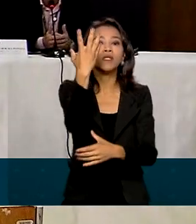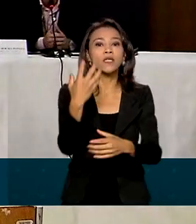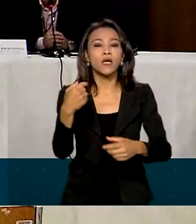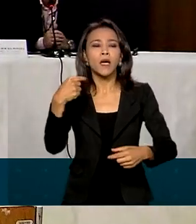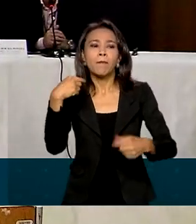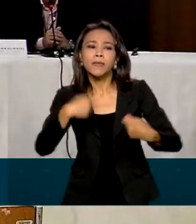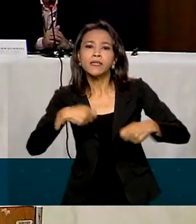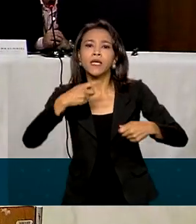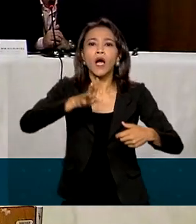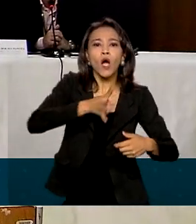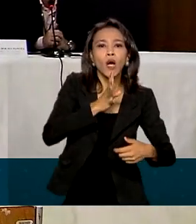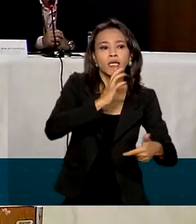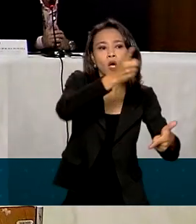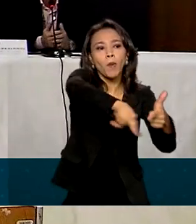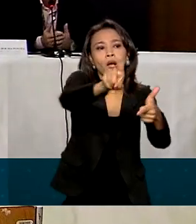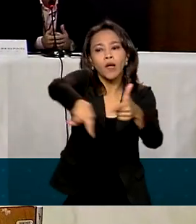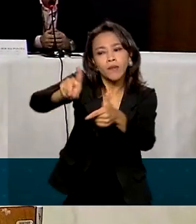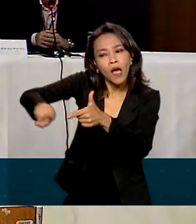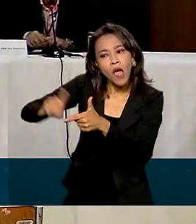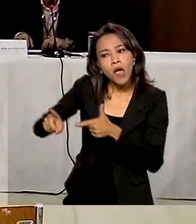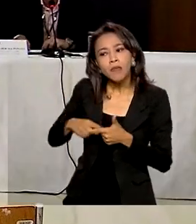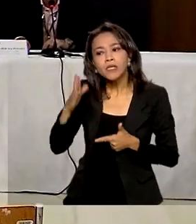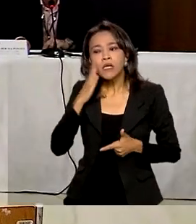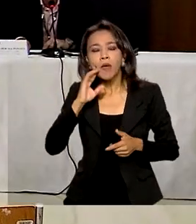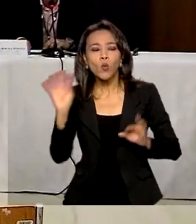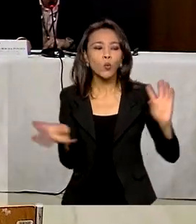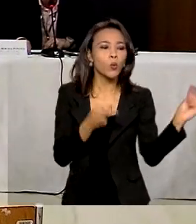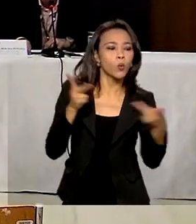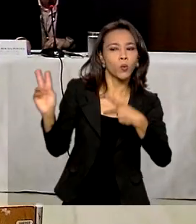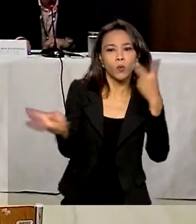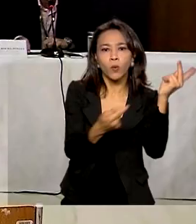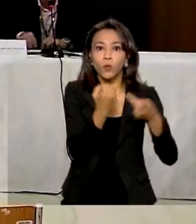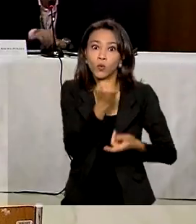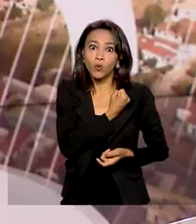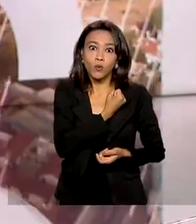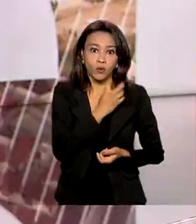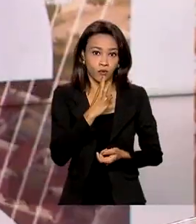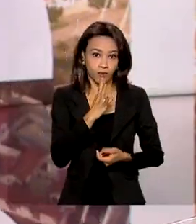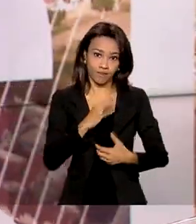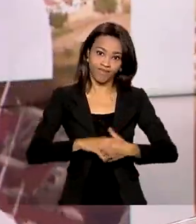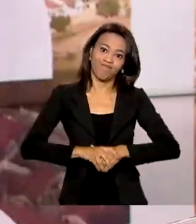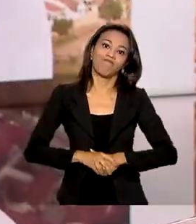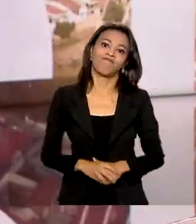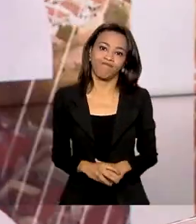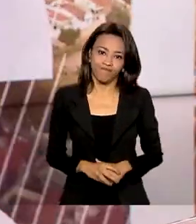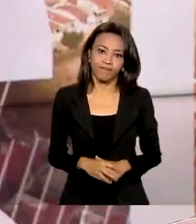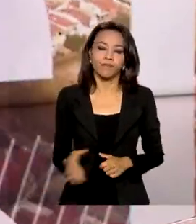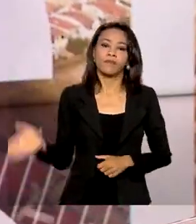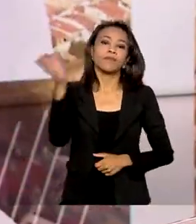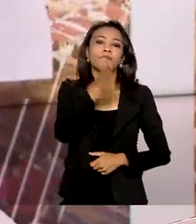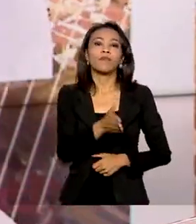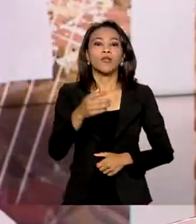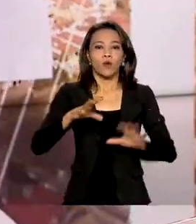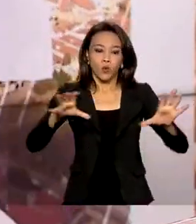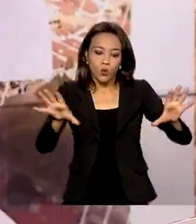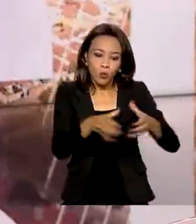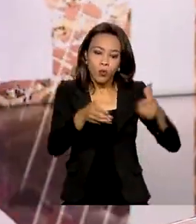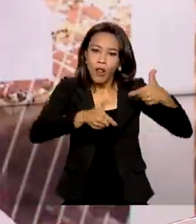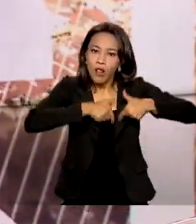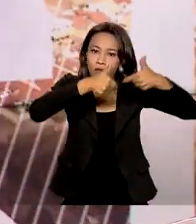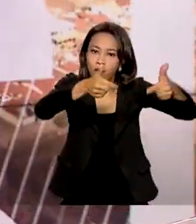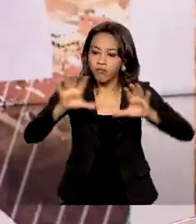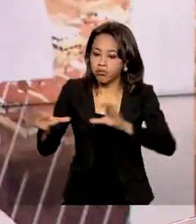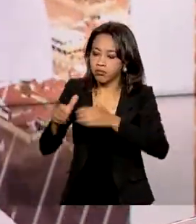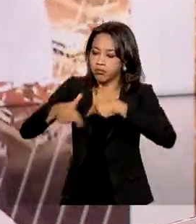conhecer o problema, é preciso conhecer esses dados, esses números. A operação também teve a participação do